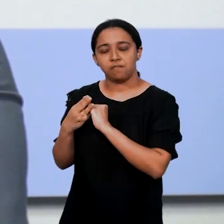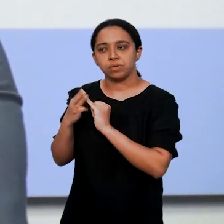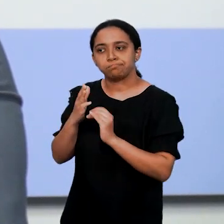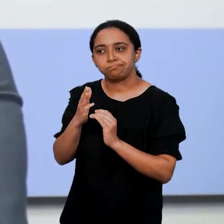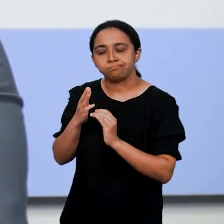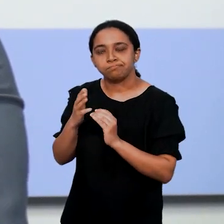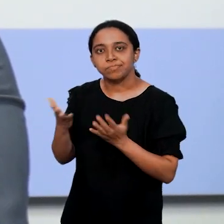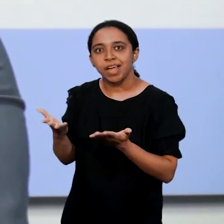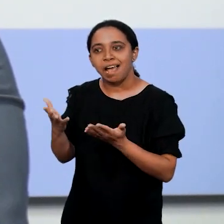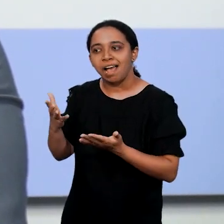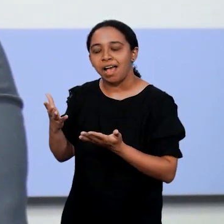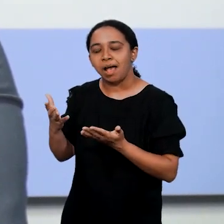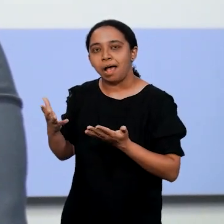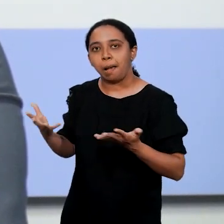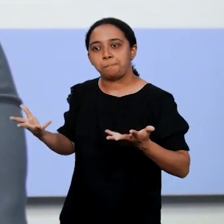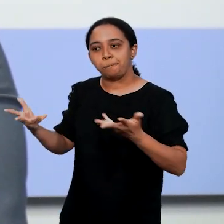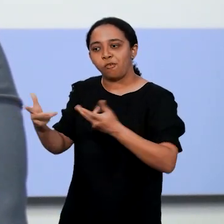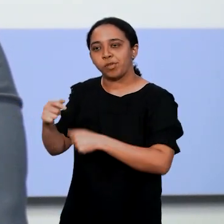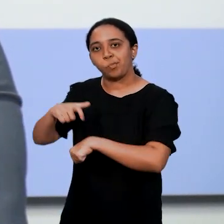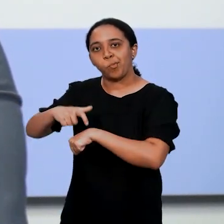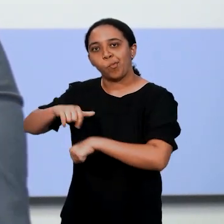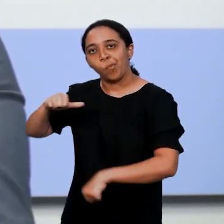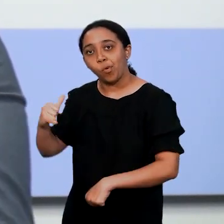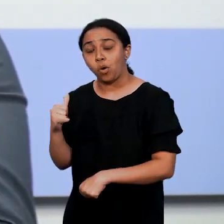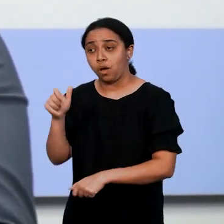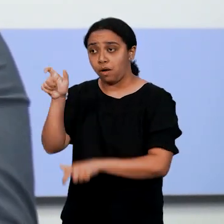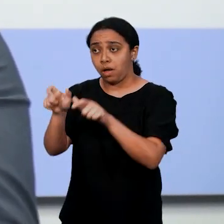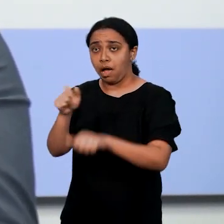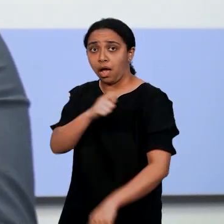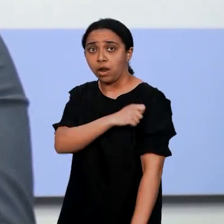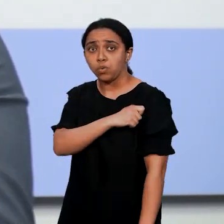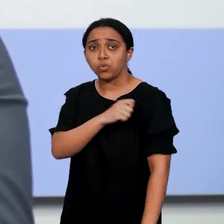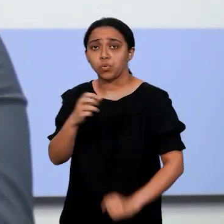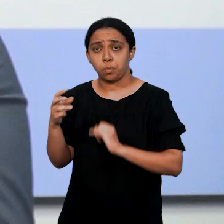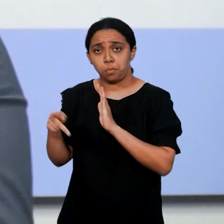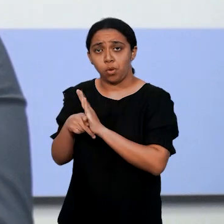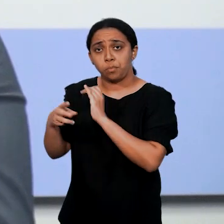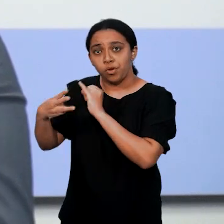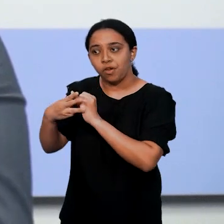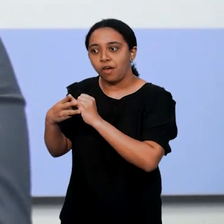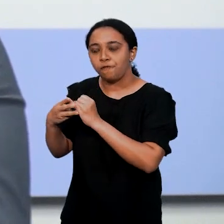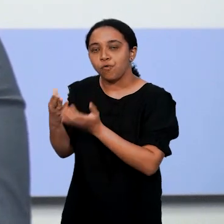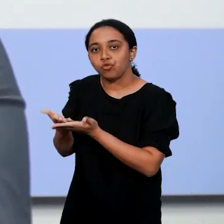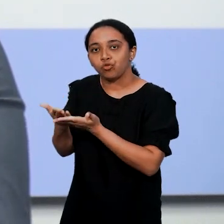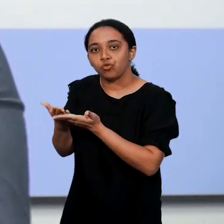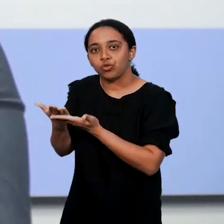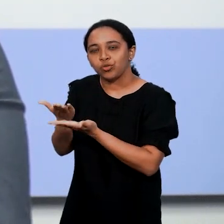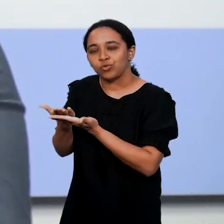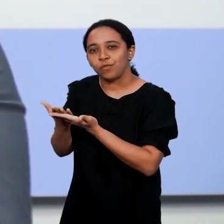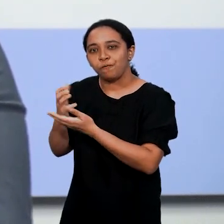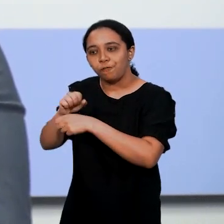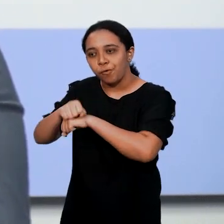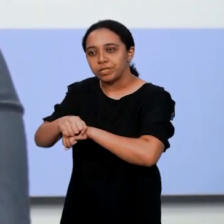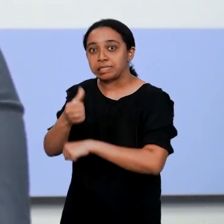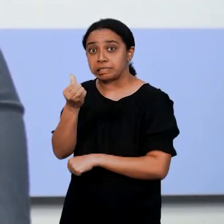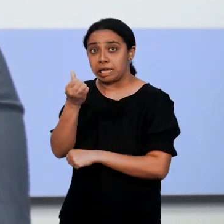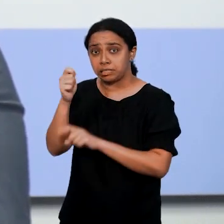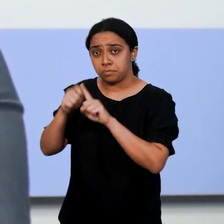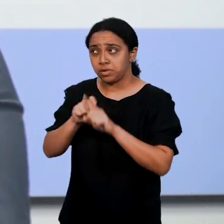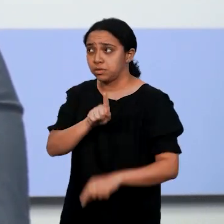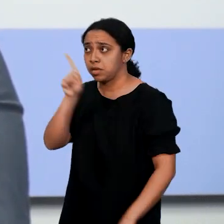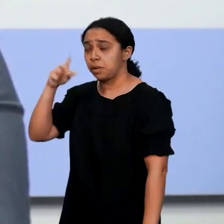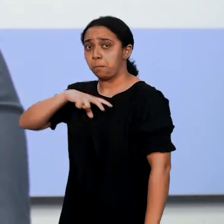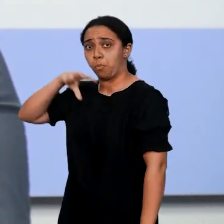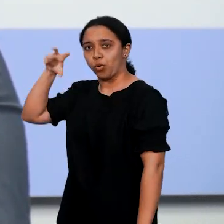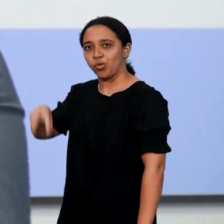descobre essa grande possibilidade de que o aluno do IFMA, durante o período da graduação, possa, durante seis meses,